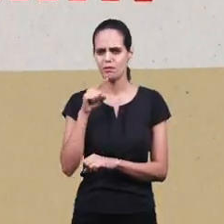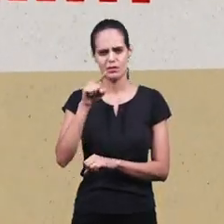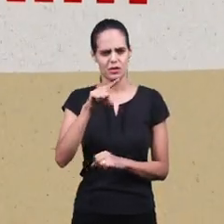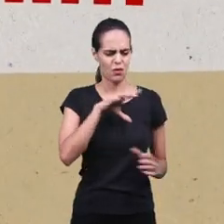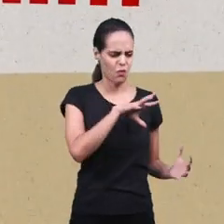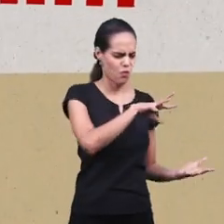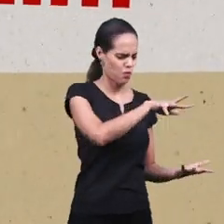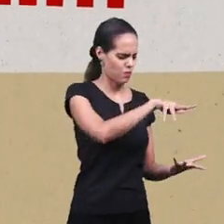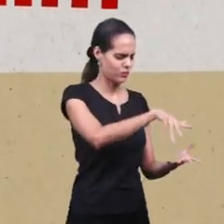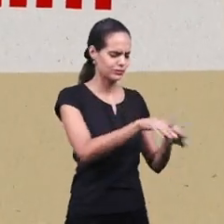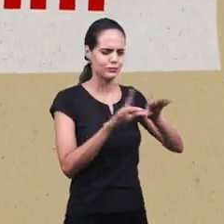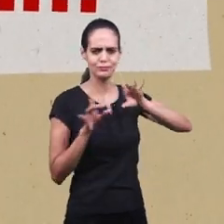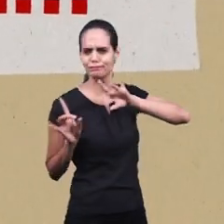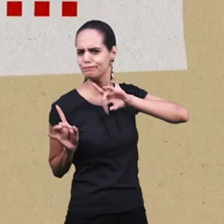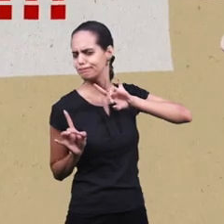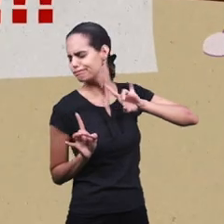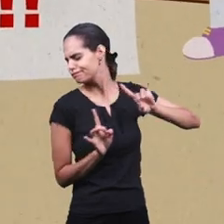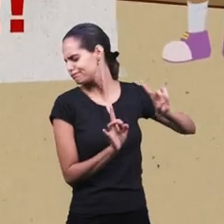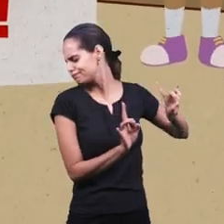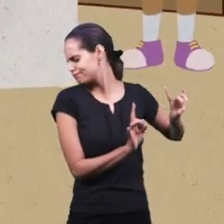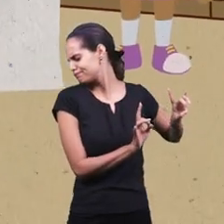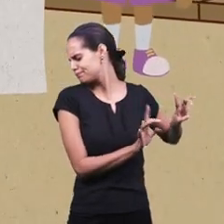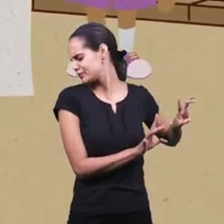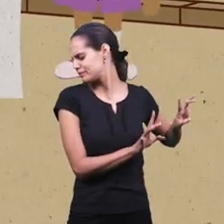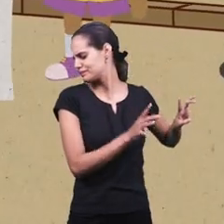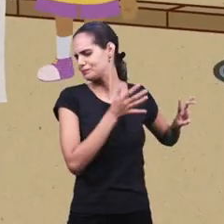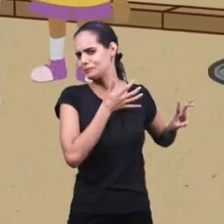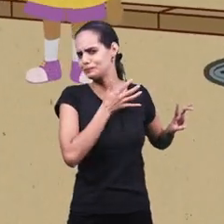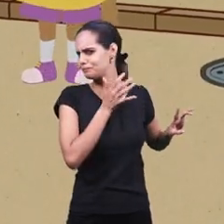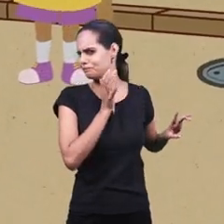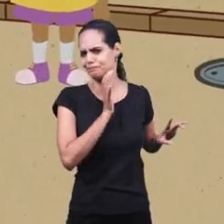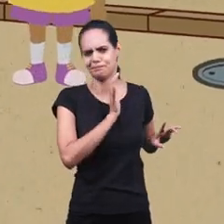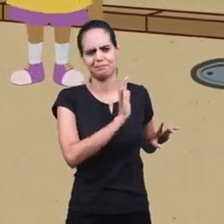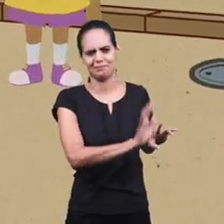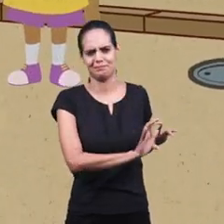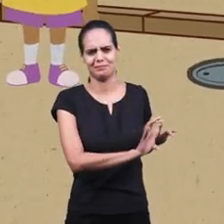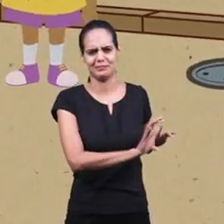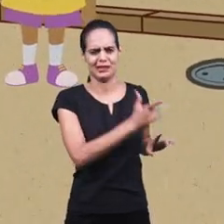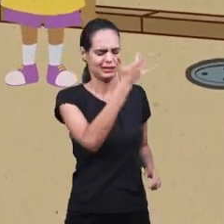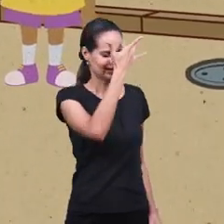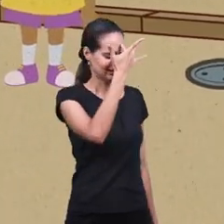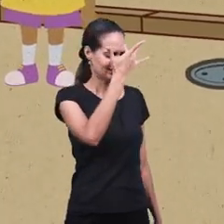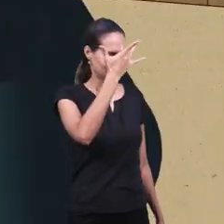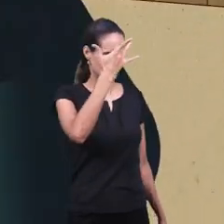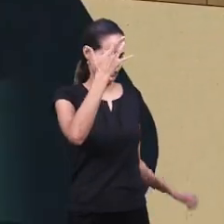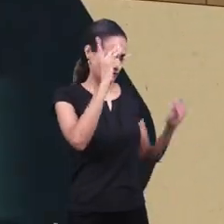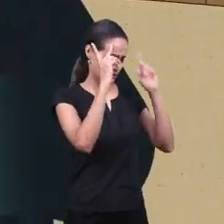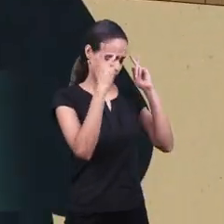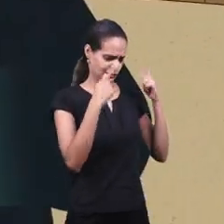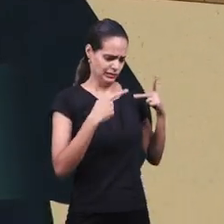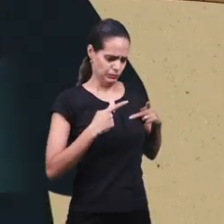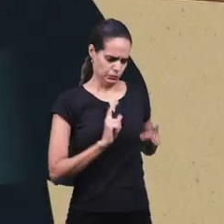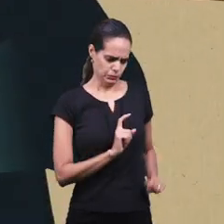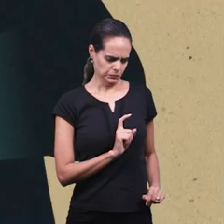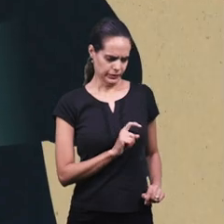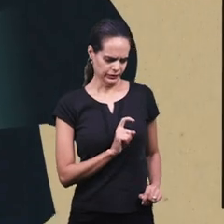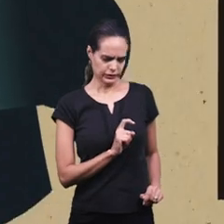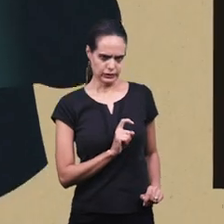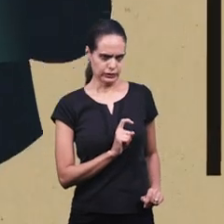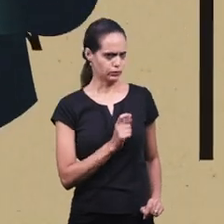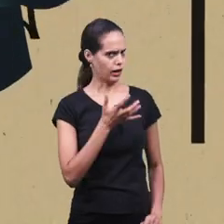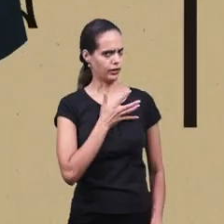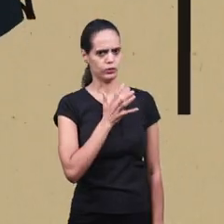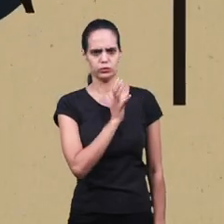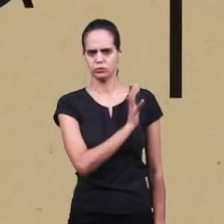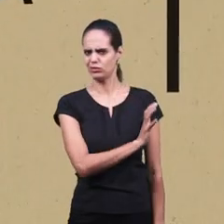o ímpio o seu caminho E o homem vai limpar